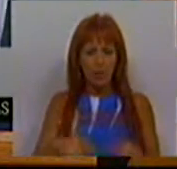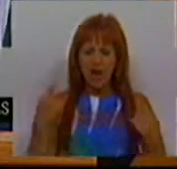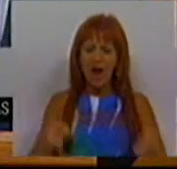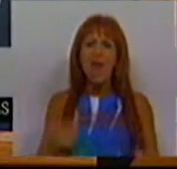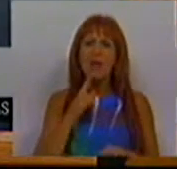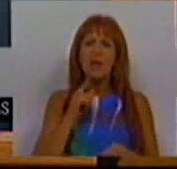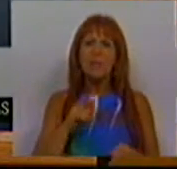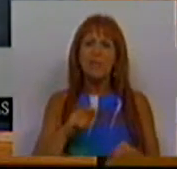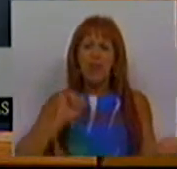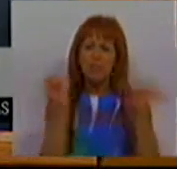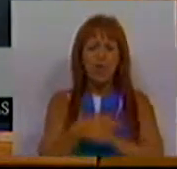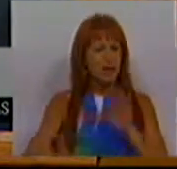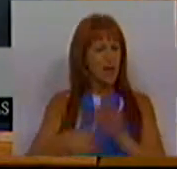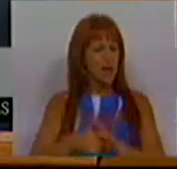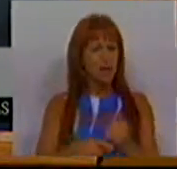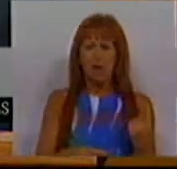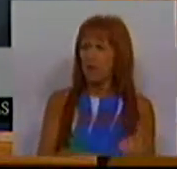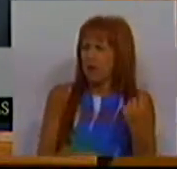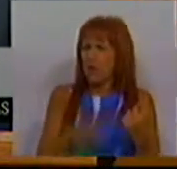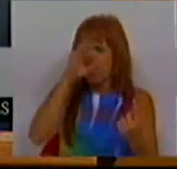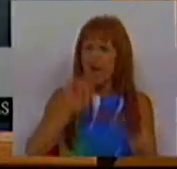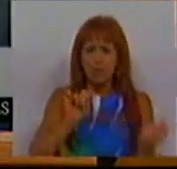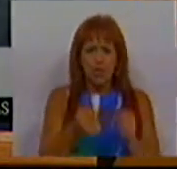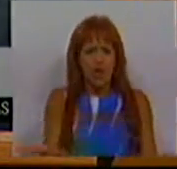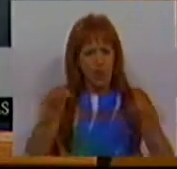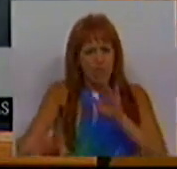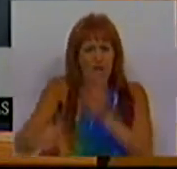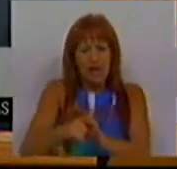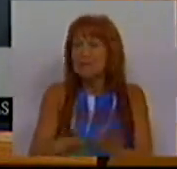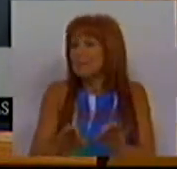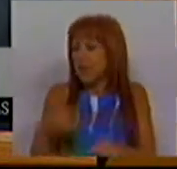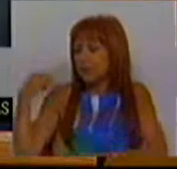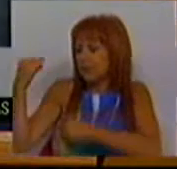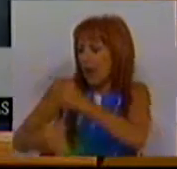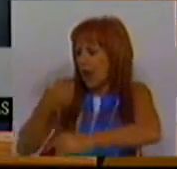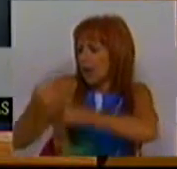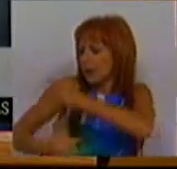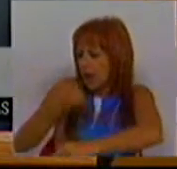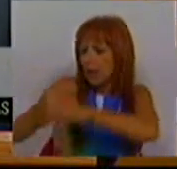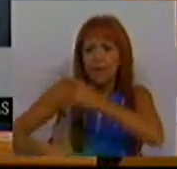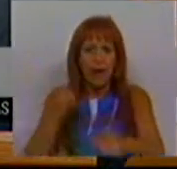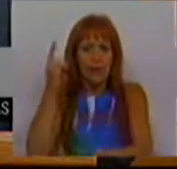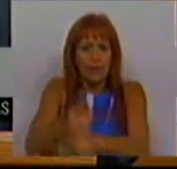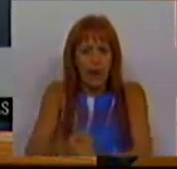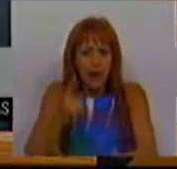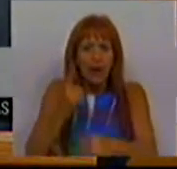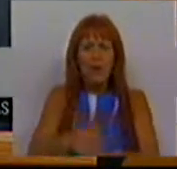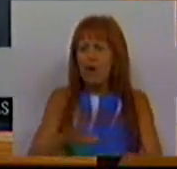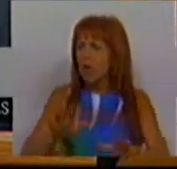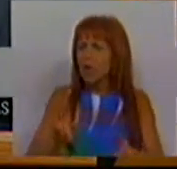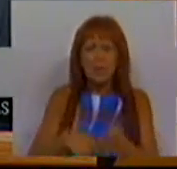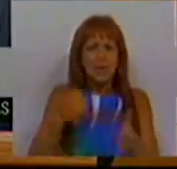haja uma mudança de lei de cada vez que muda o Governo, como tem acontecido ao longo dos últimos anos, em que praticamente